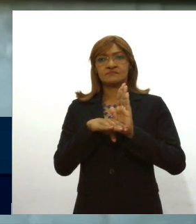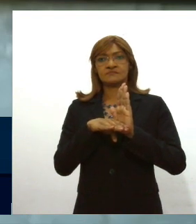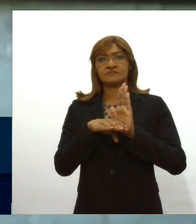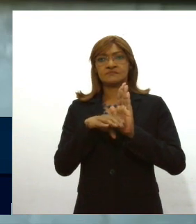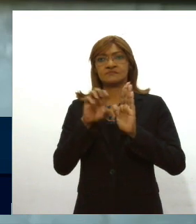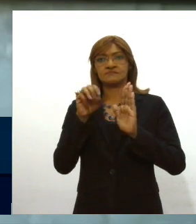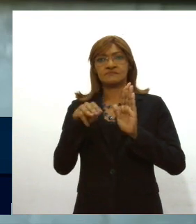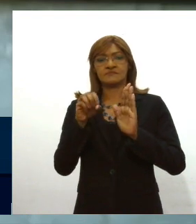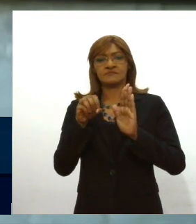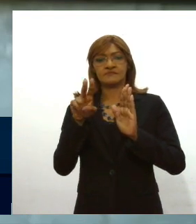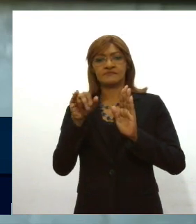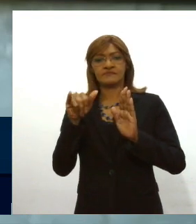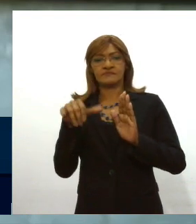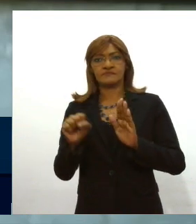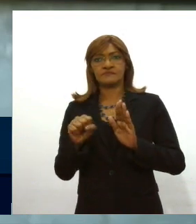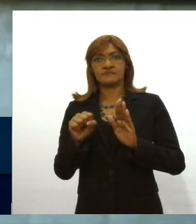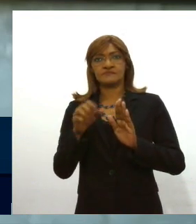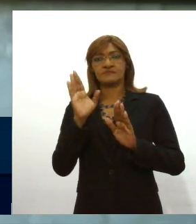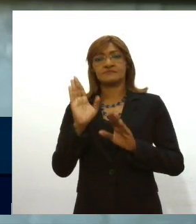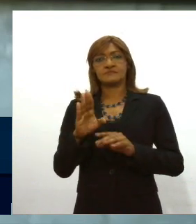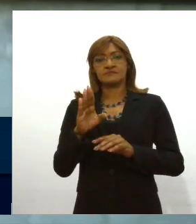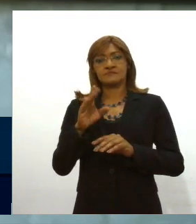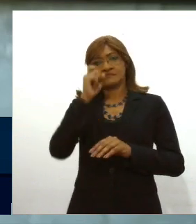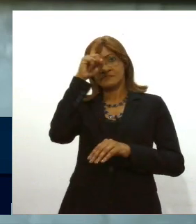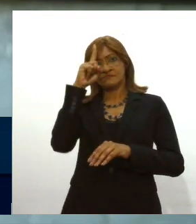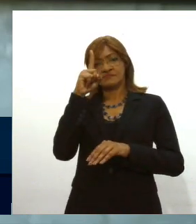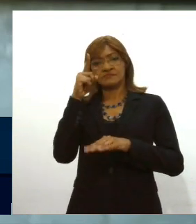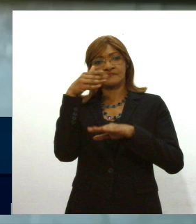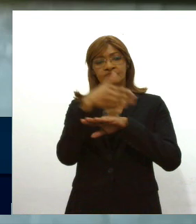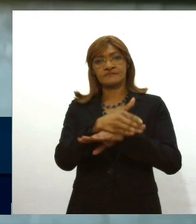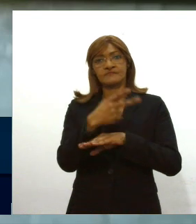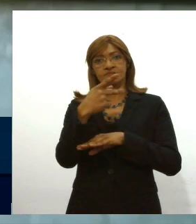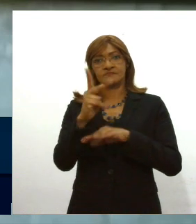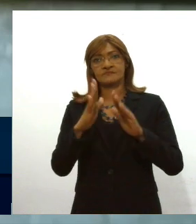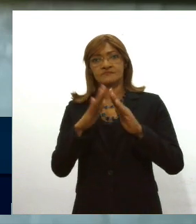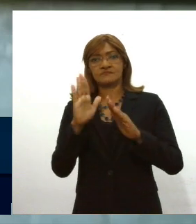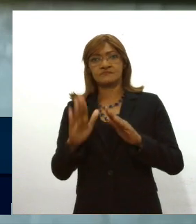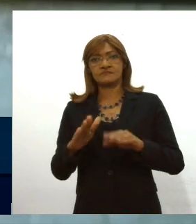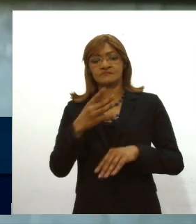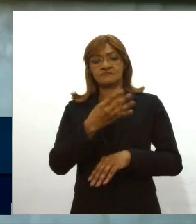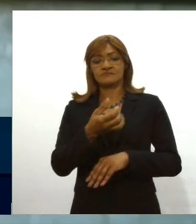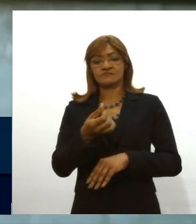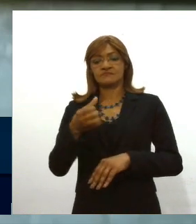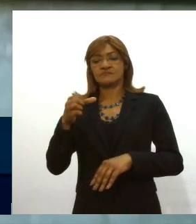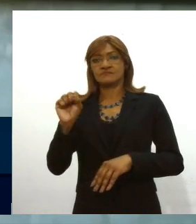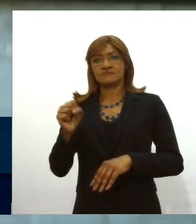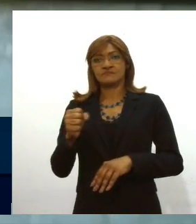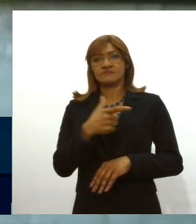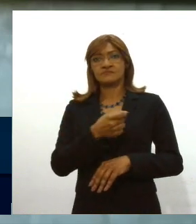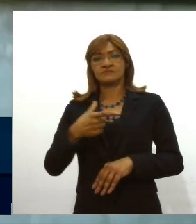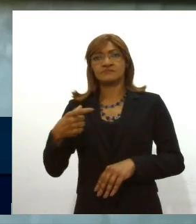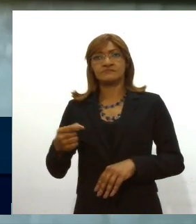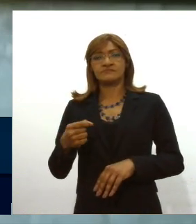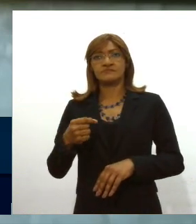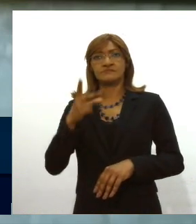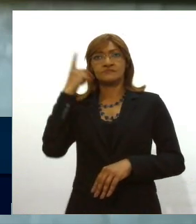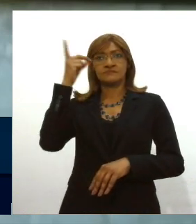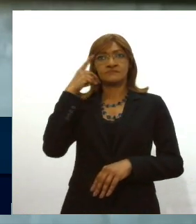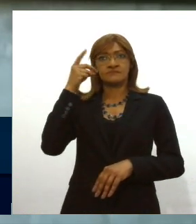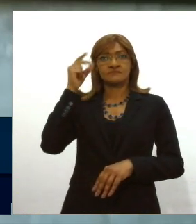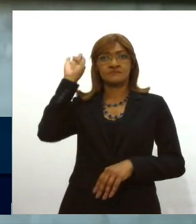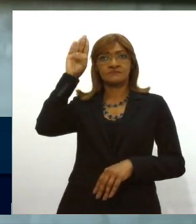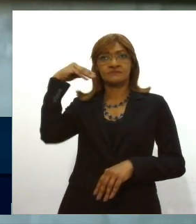o emóvel emóse chega até você indicação de número 468 2020 de autoria deputada Janie Mota